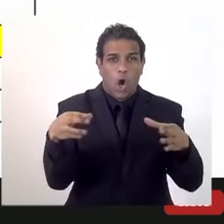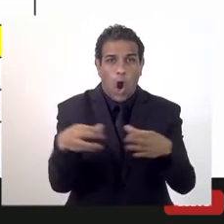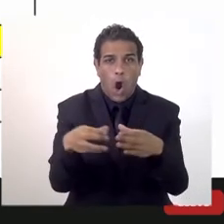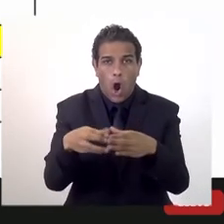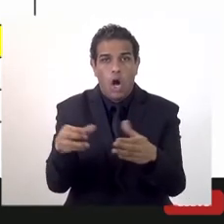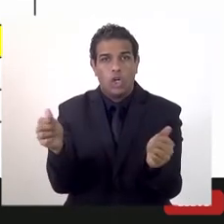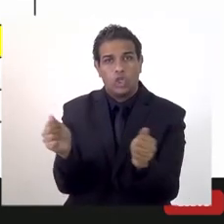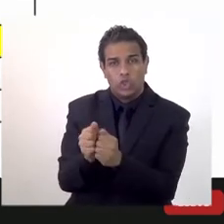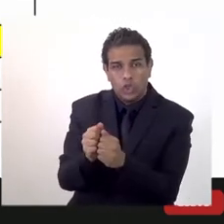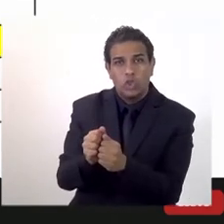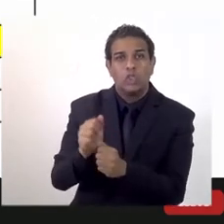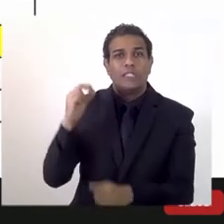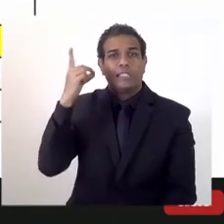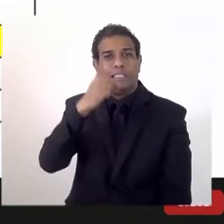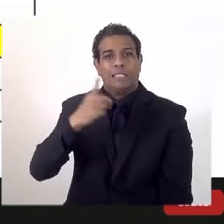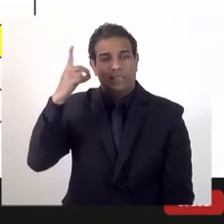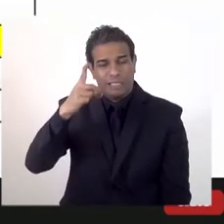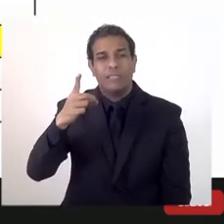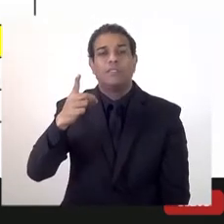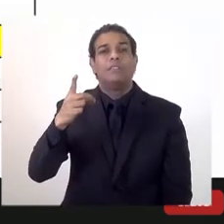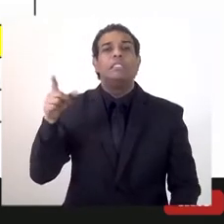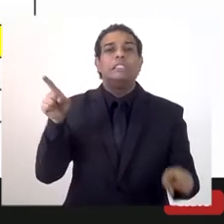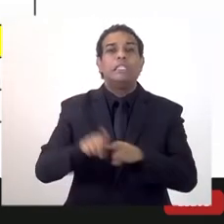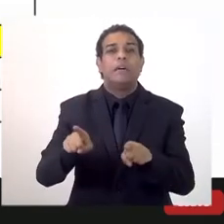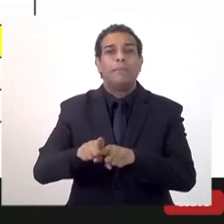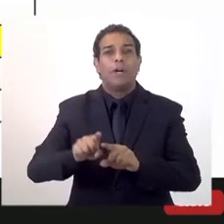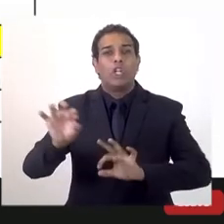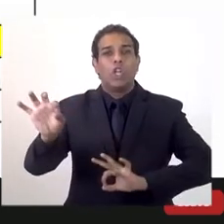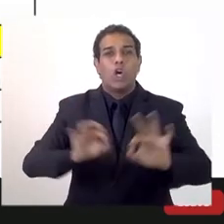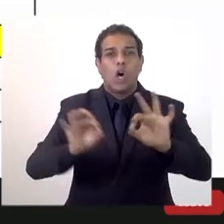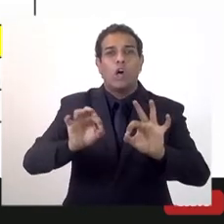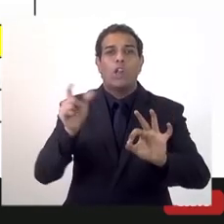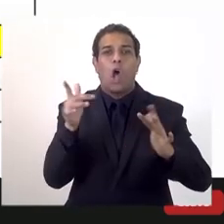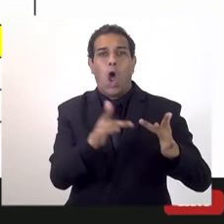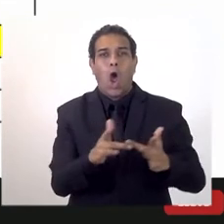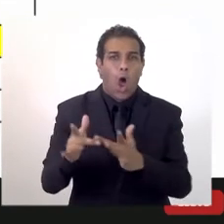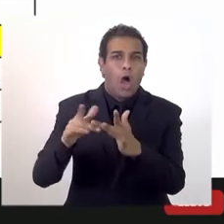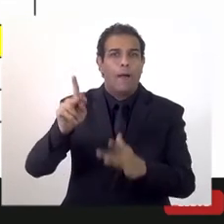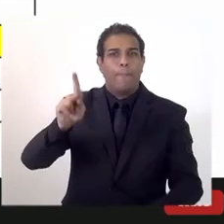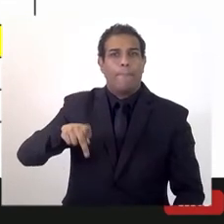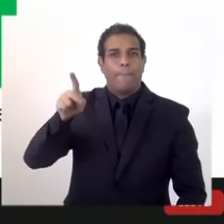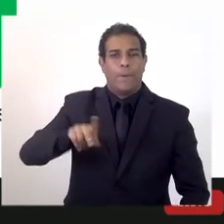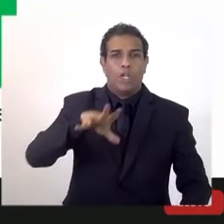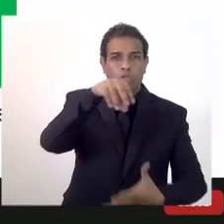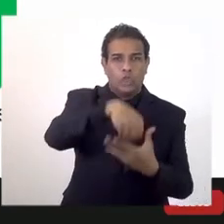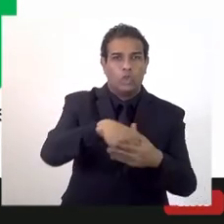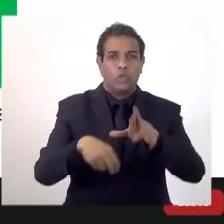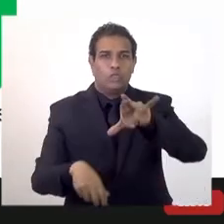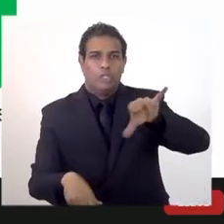a deputada Sérgio Jordão preside e a CPI com relação aos rogues do petróleo. Pode, por favor.